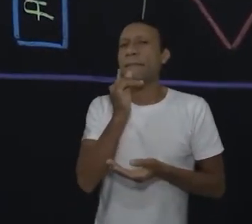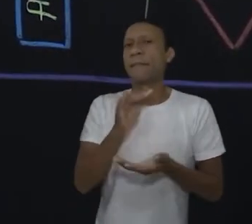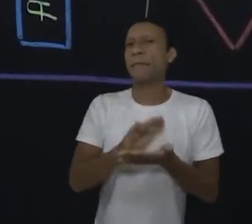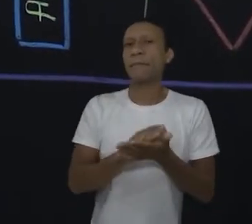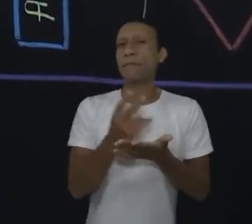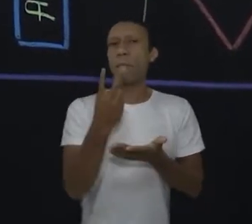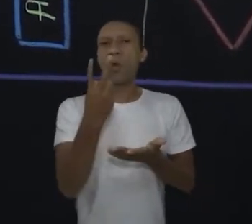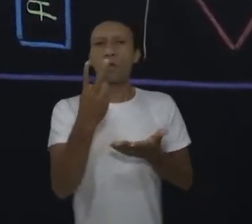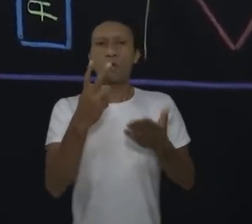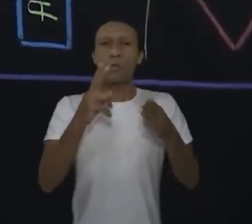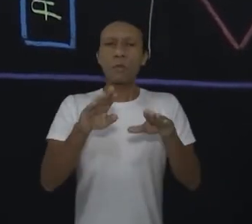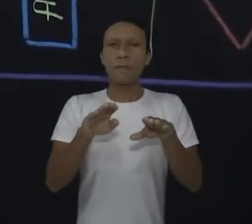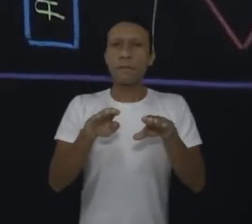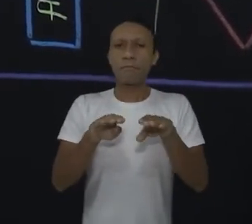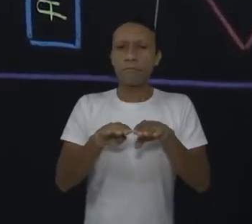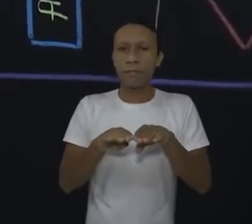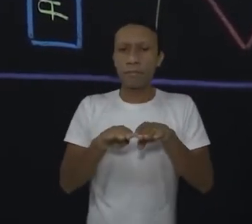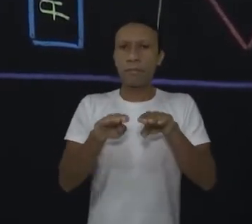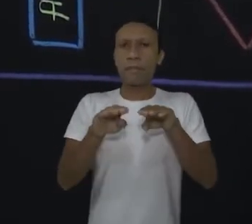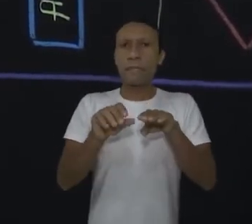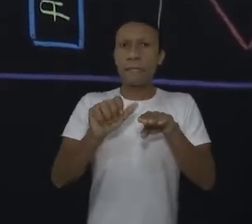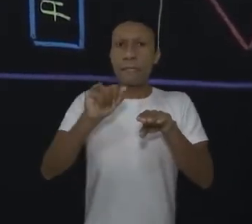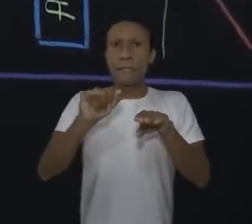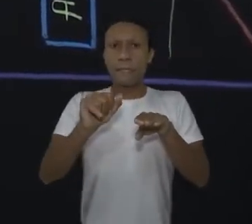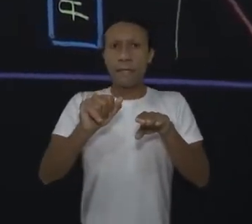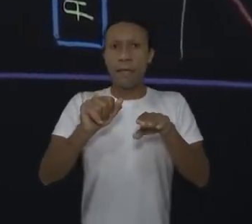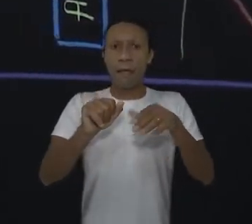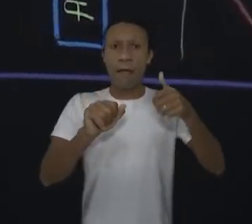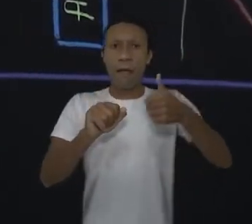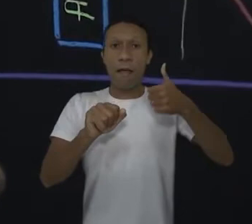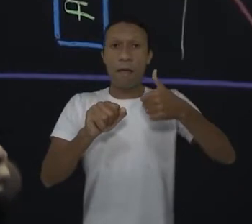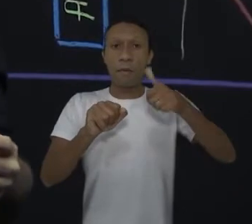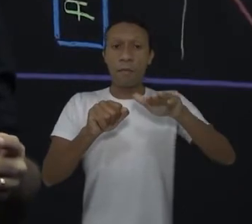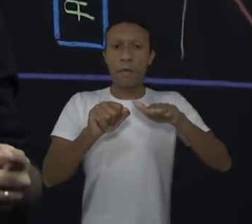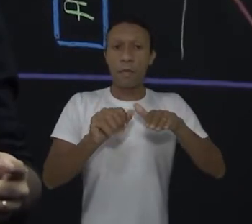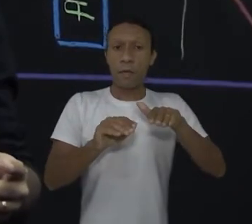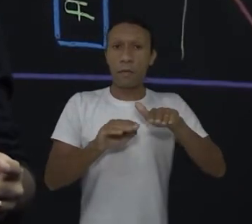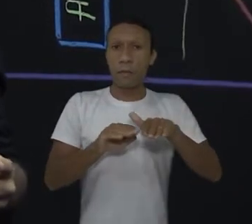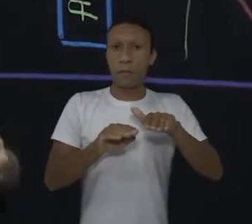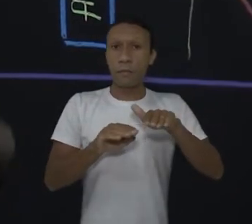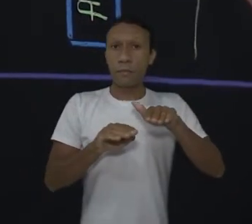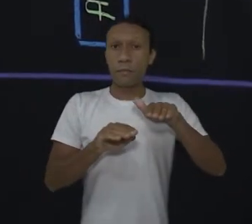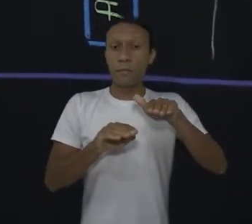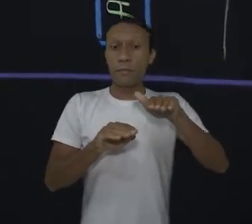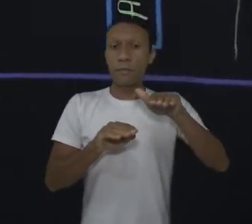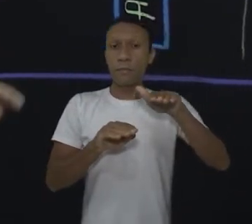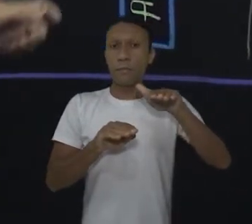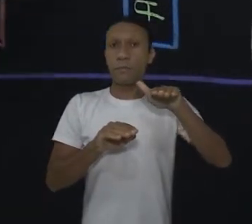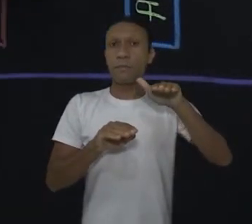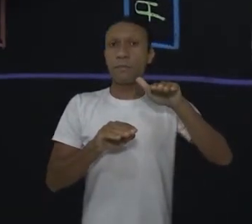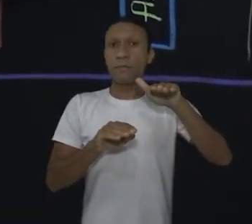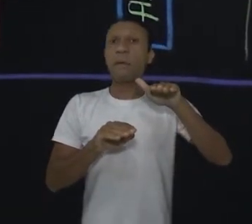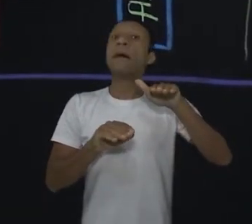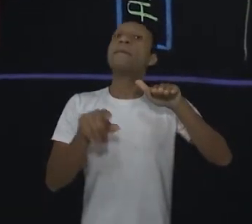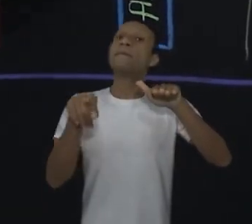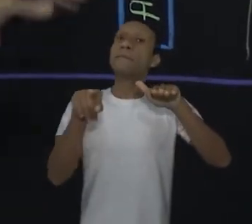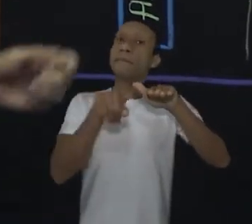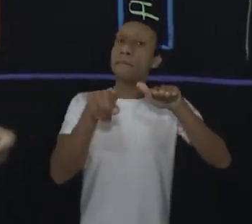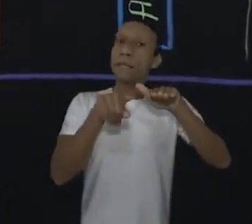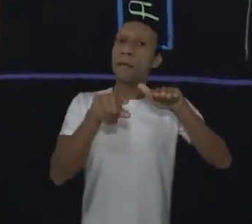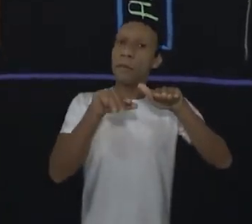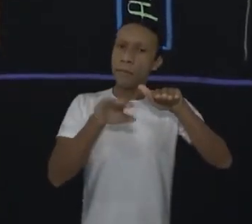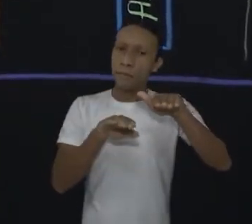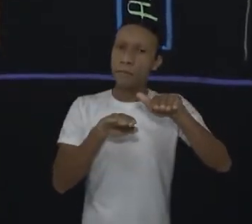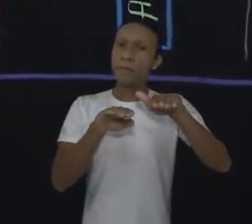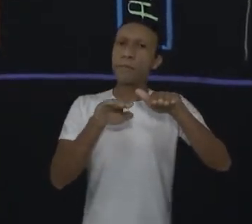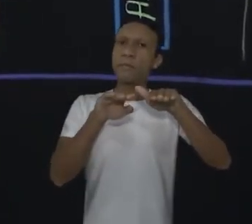grandezas quaisquer. Se a grandeza número 1, ela aumentar o seu triplo, automaticamente, a grandeza número